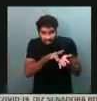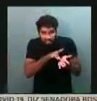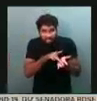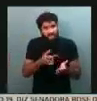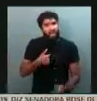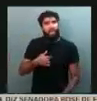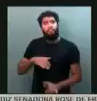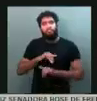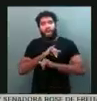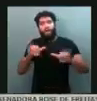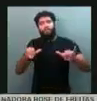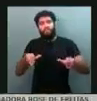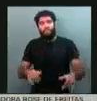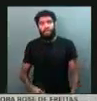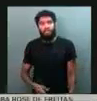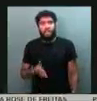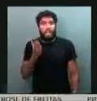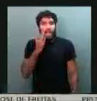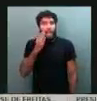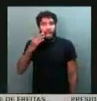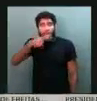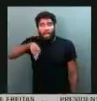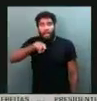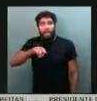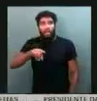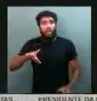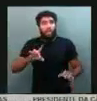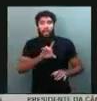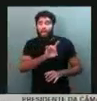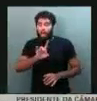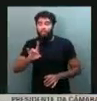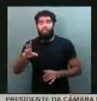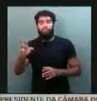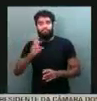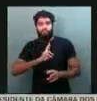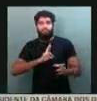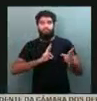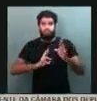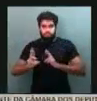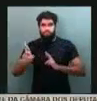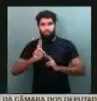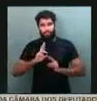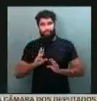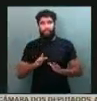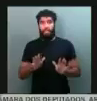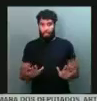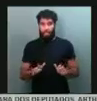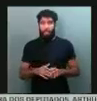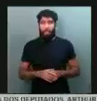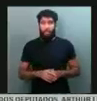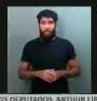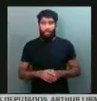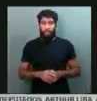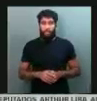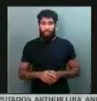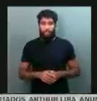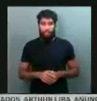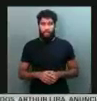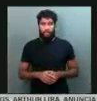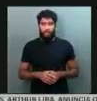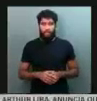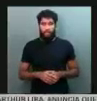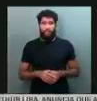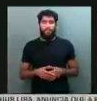nenhum foi hipócrita. Respondeu as perguntas. A minha principal, em relação ao presidente